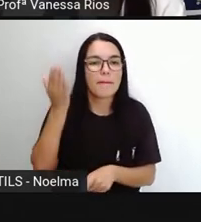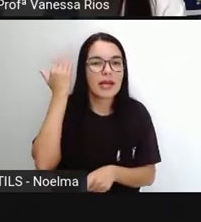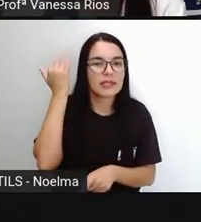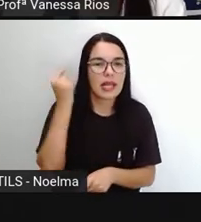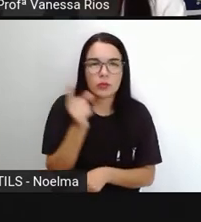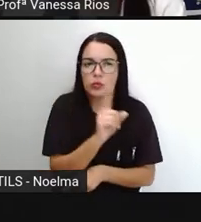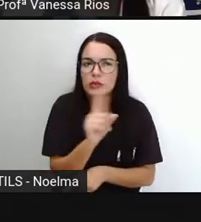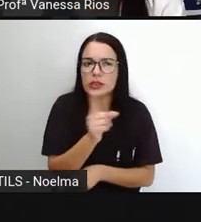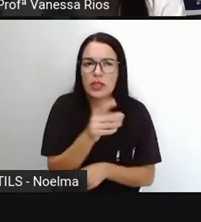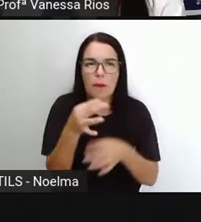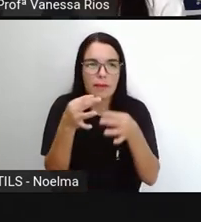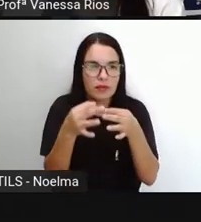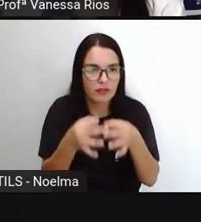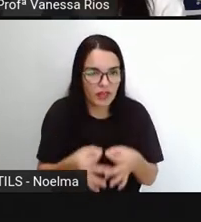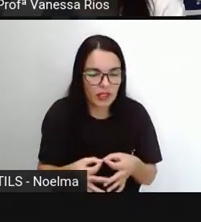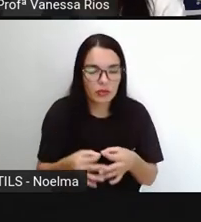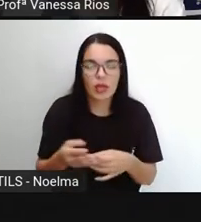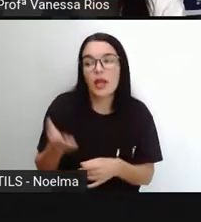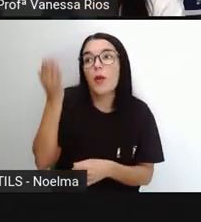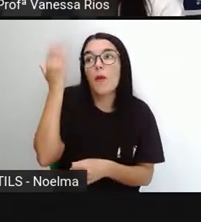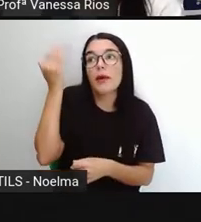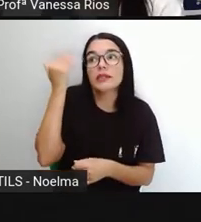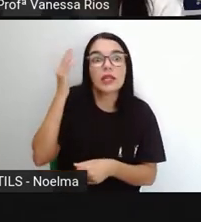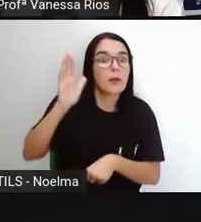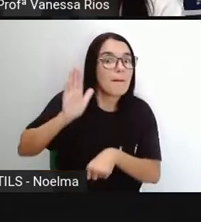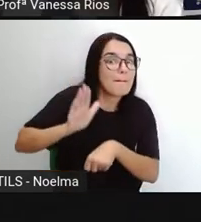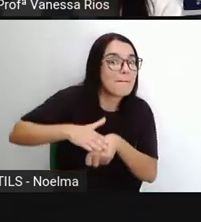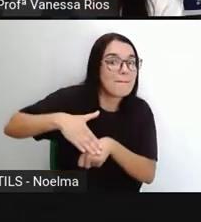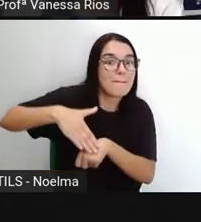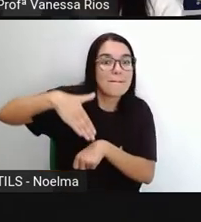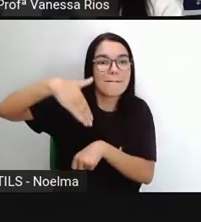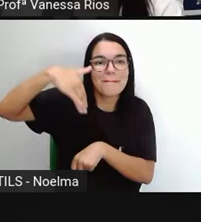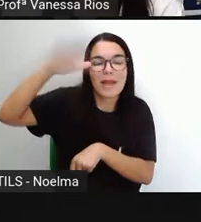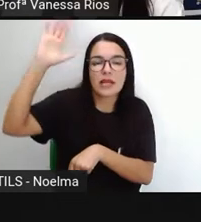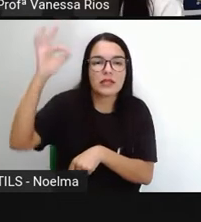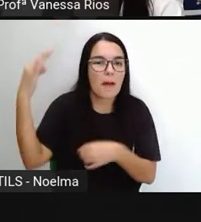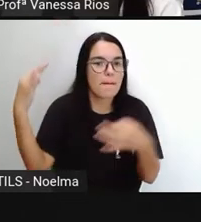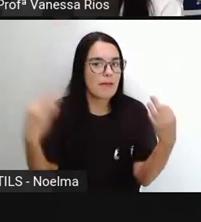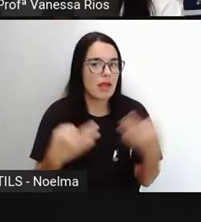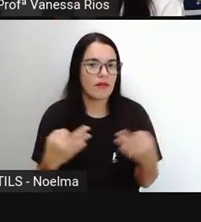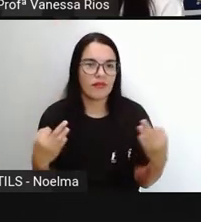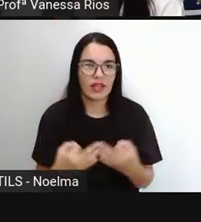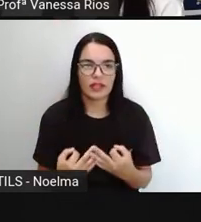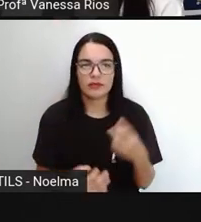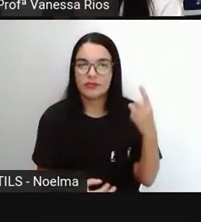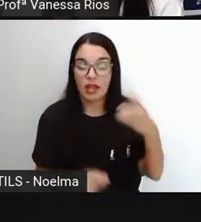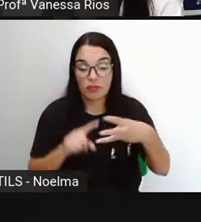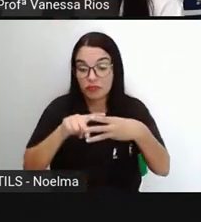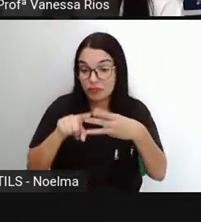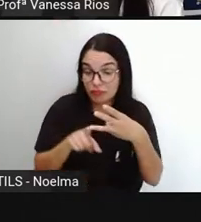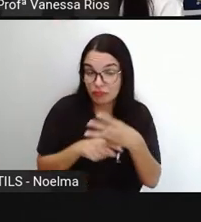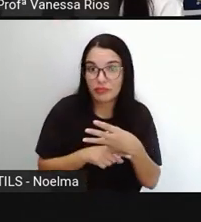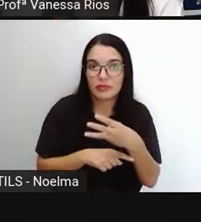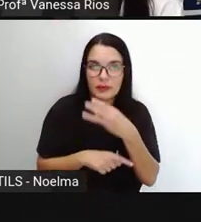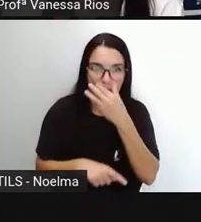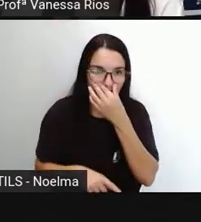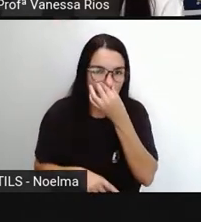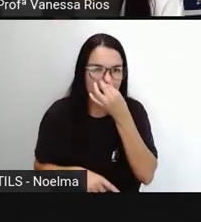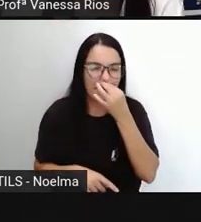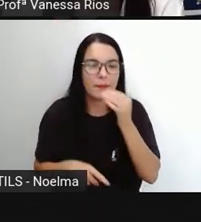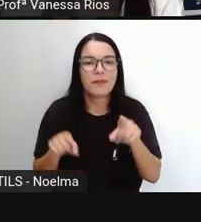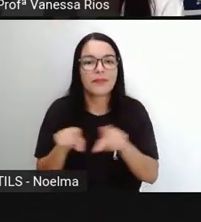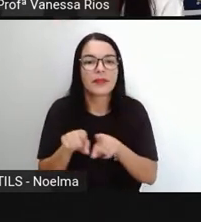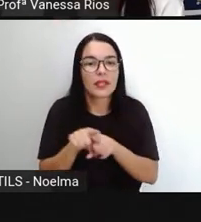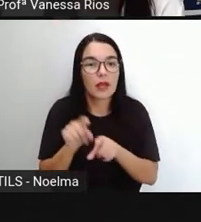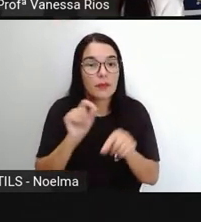e o pretérito mais que perfeito. Então, tem três tipos de pretérito. No modo indicativo, a gente tem